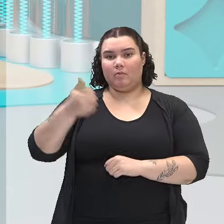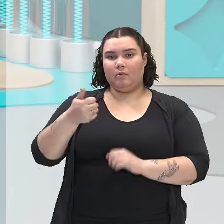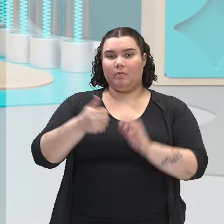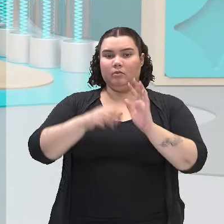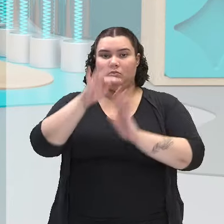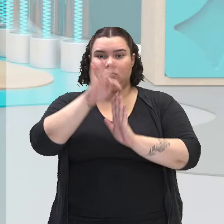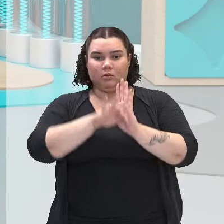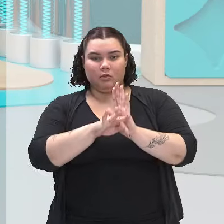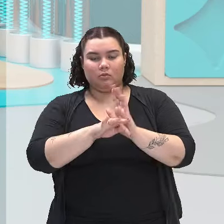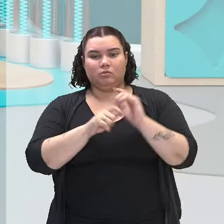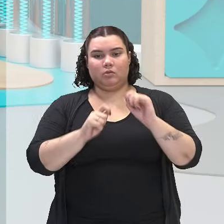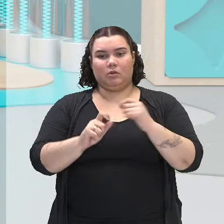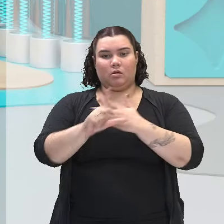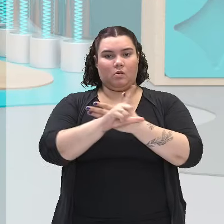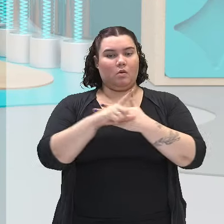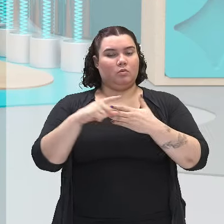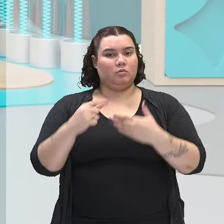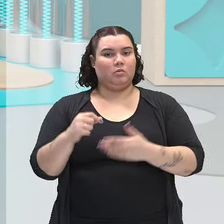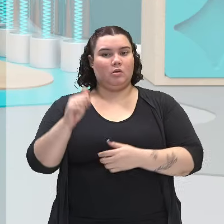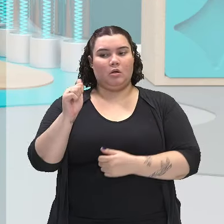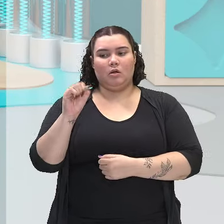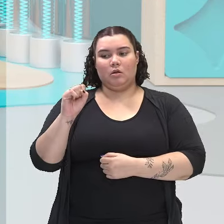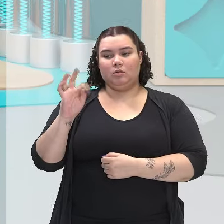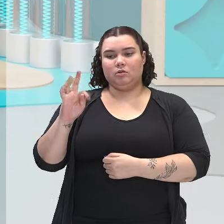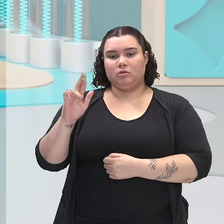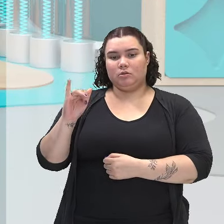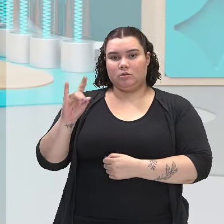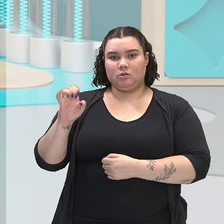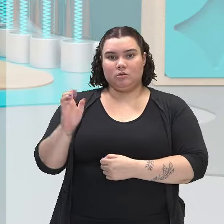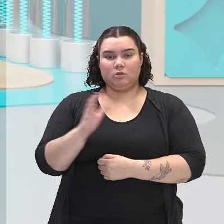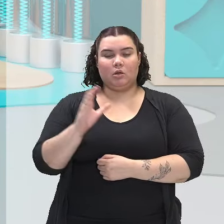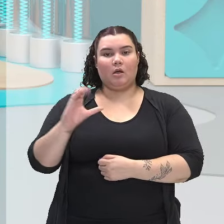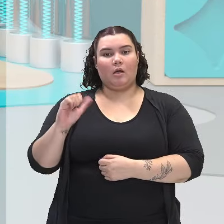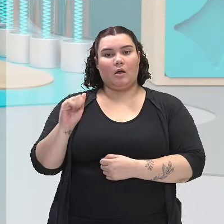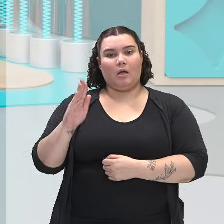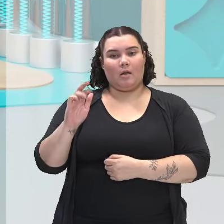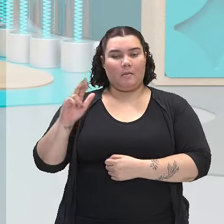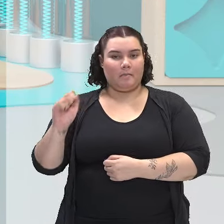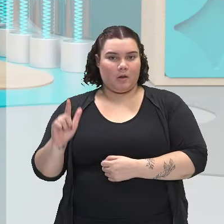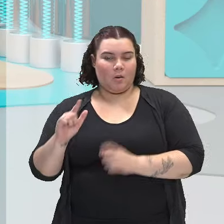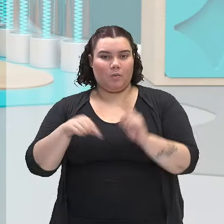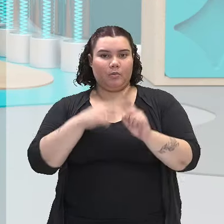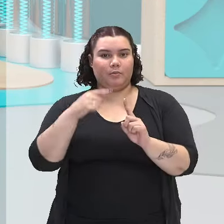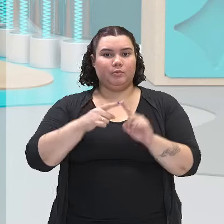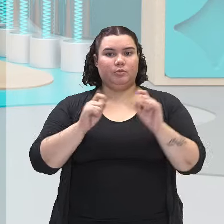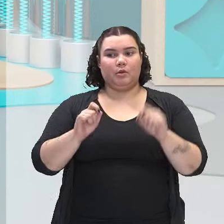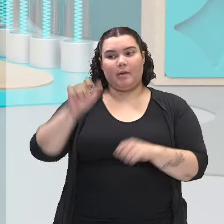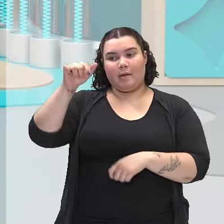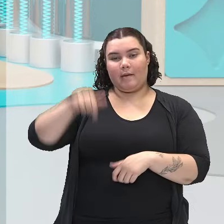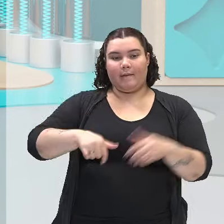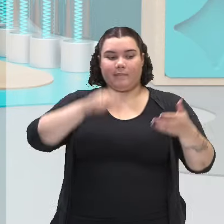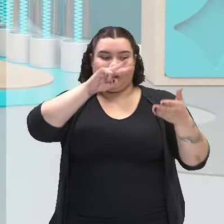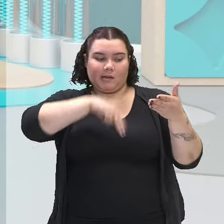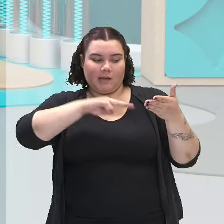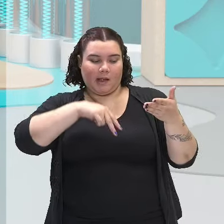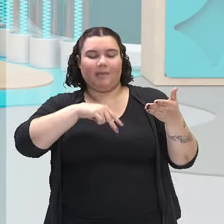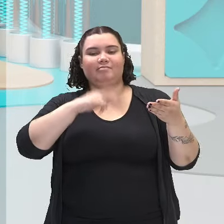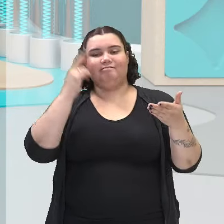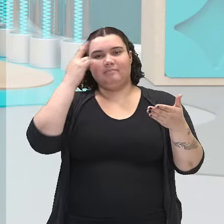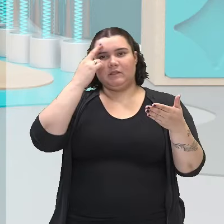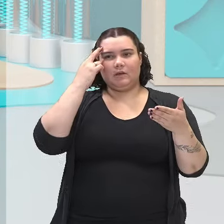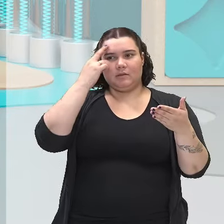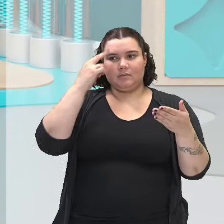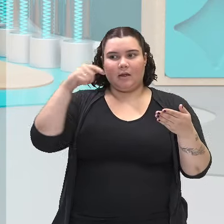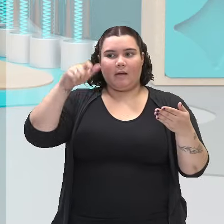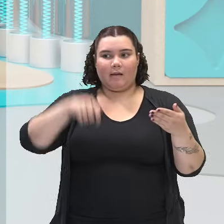nessa voz da Astrid Cabral, faz com que o leitor reflita que ele é um